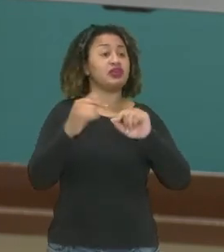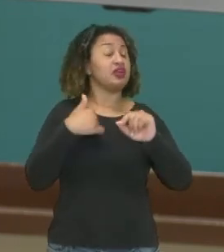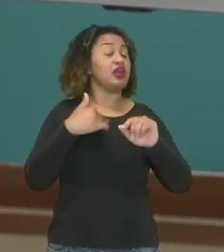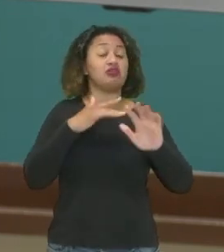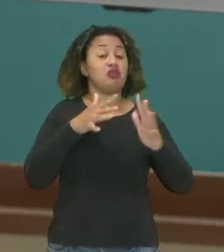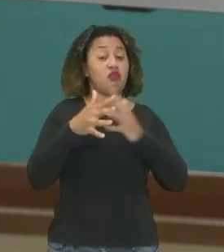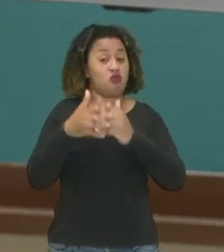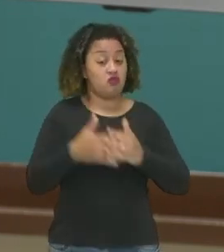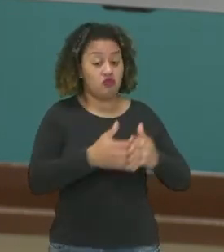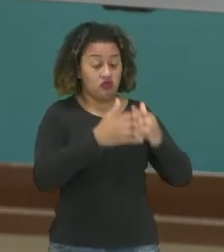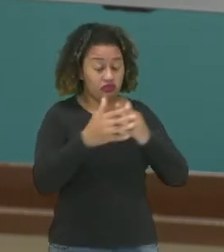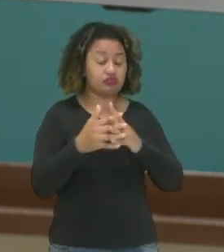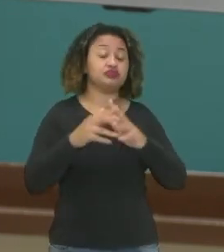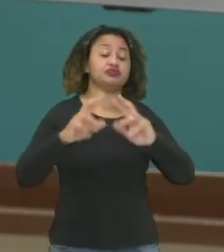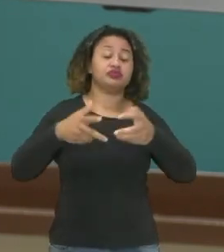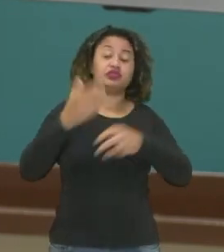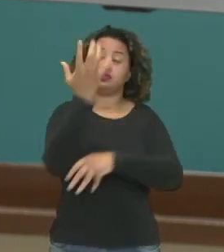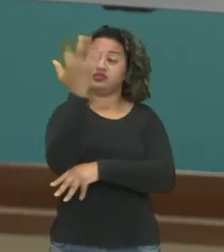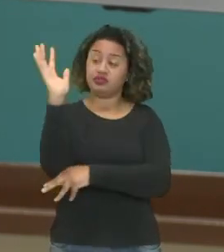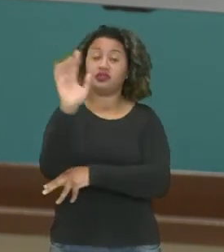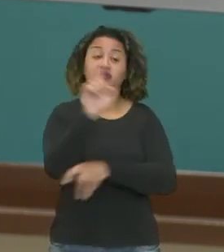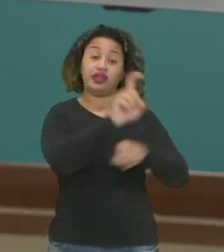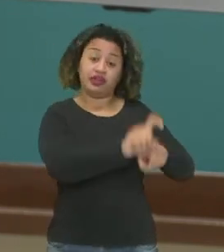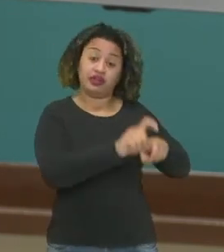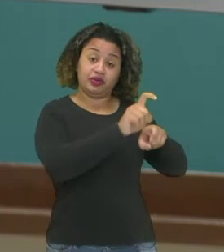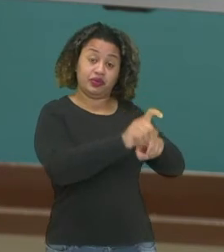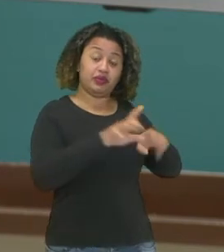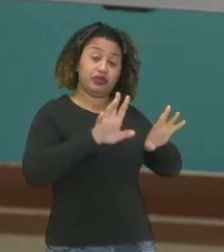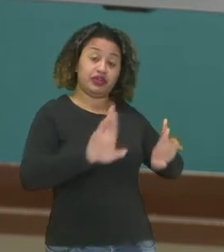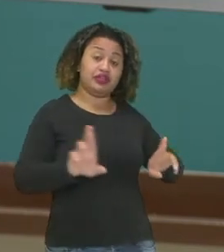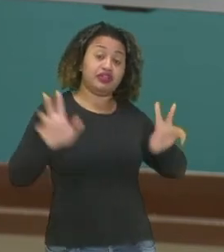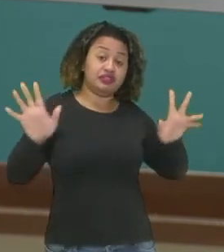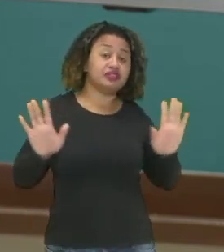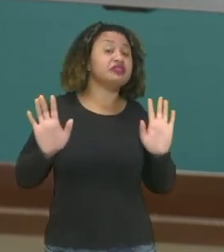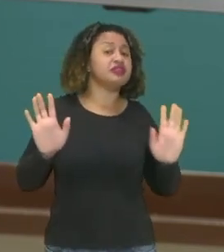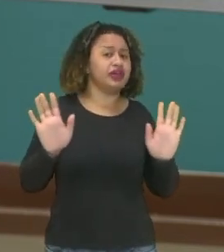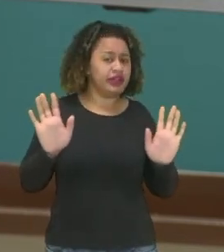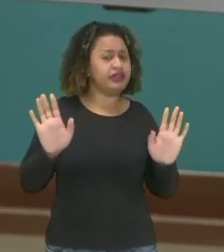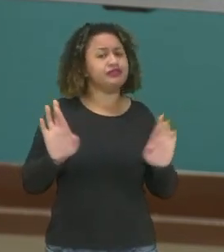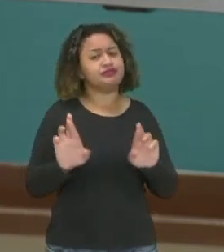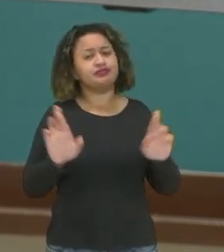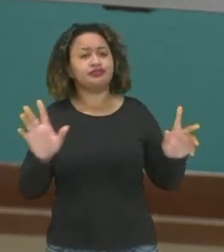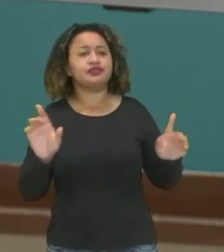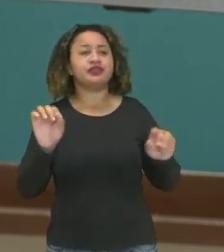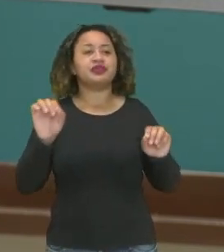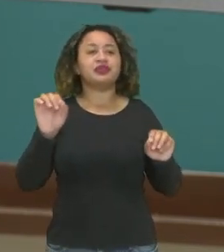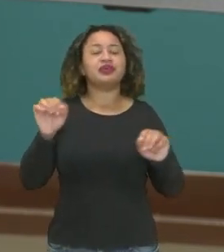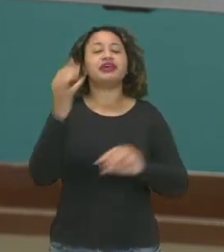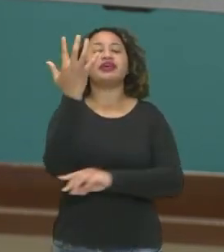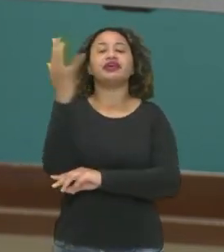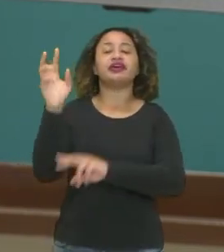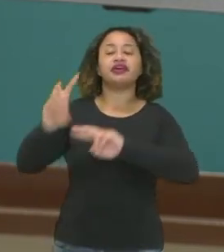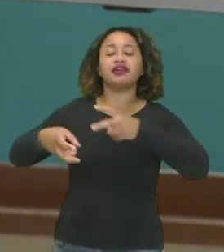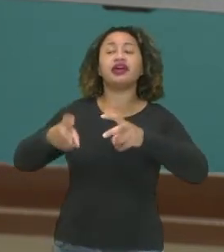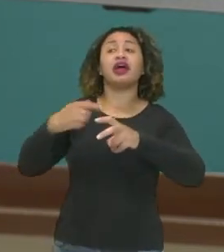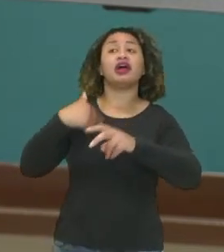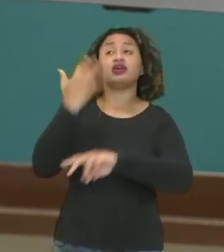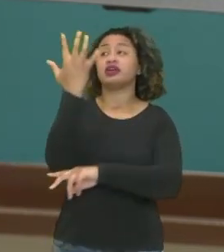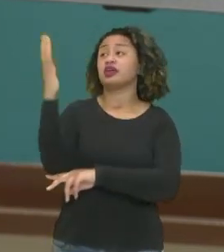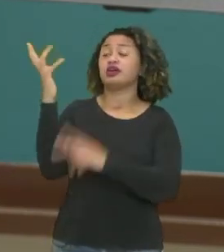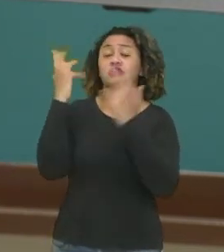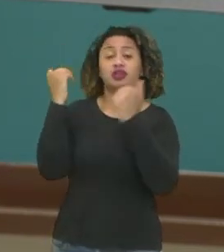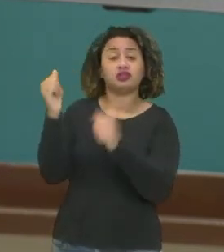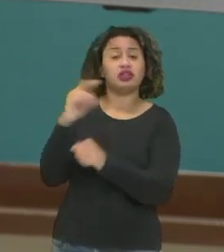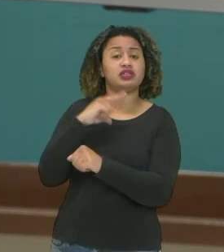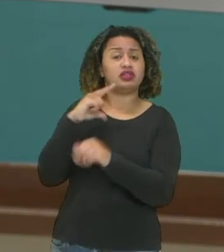devemos confundir extrativismo vegetal com agricultura. Extrativismo vegetal é o que a natureza está disponibilizando